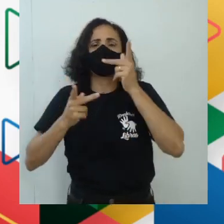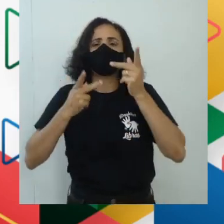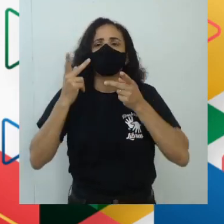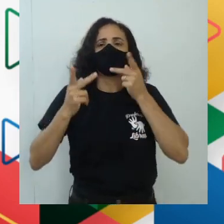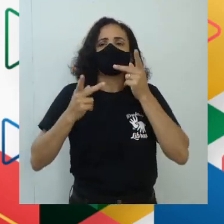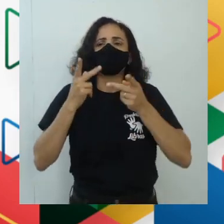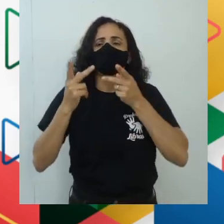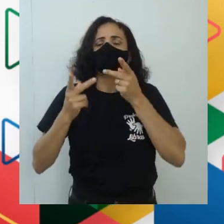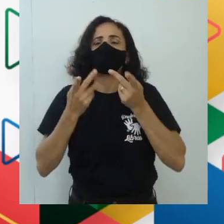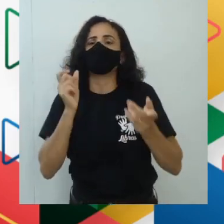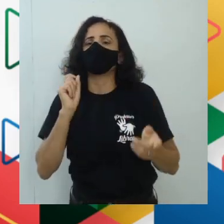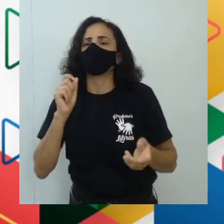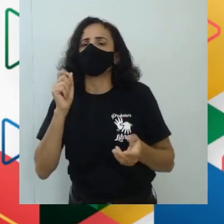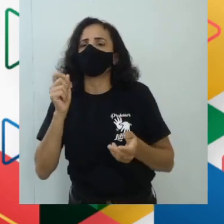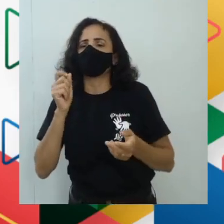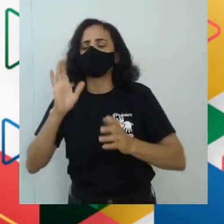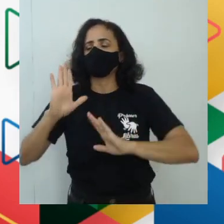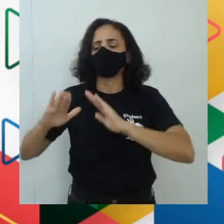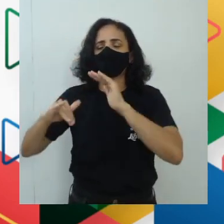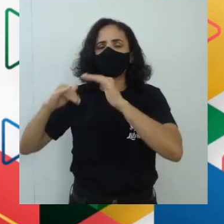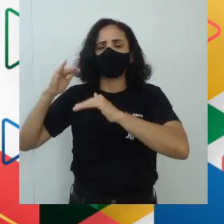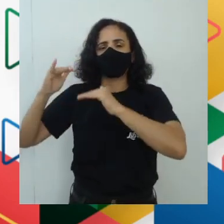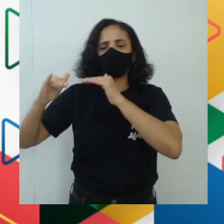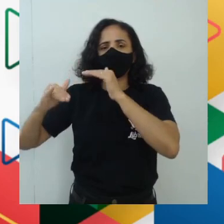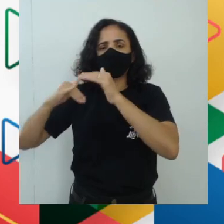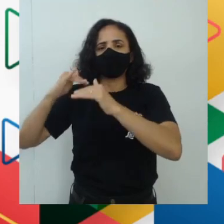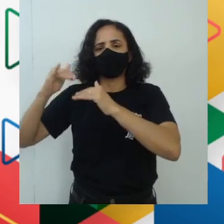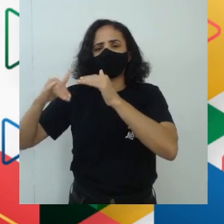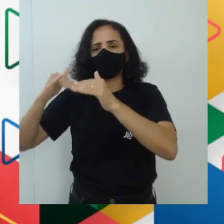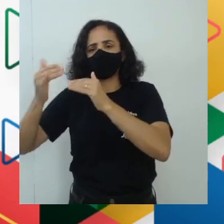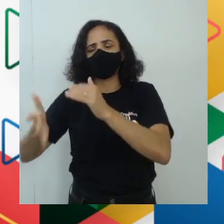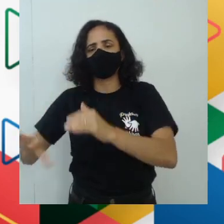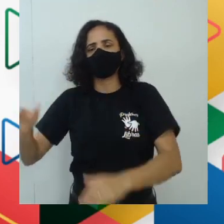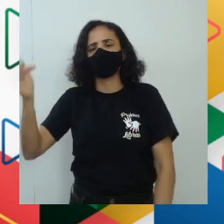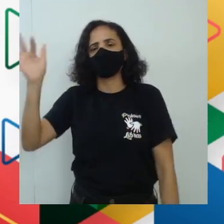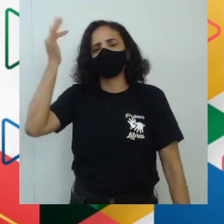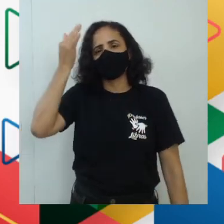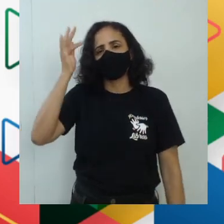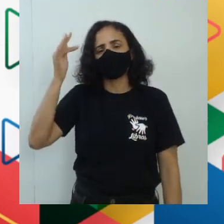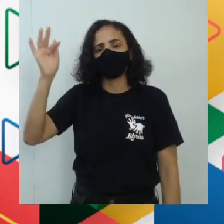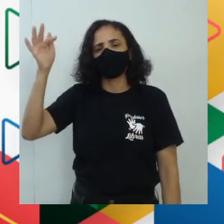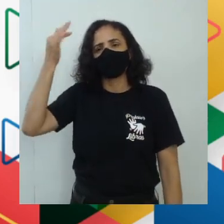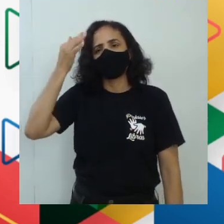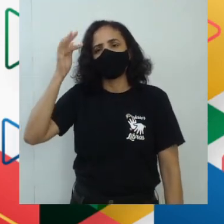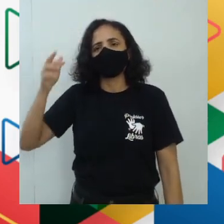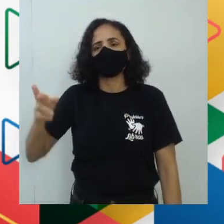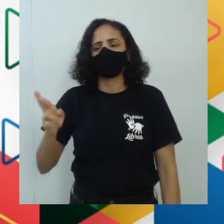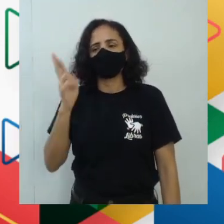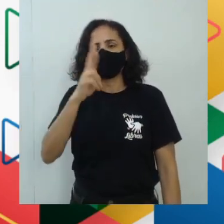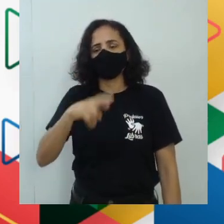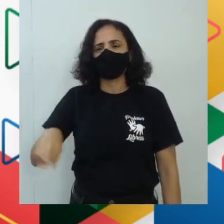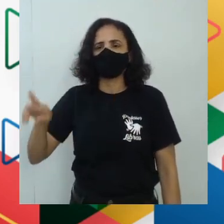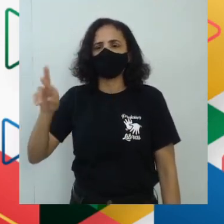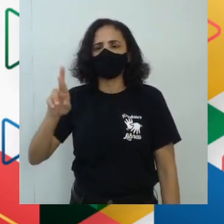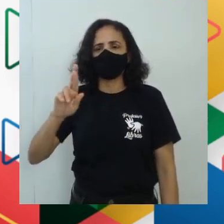daquilo que foi desenvolvido nesse aspecto da filosofia, que é a questão da razão.